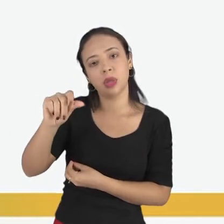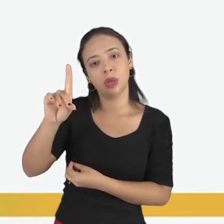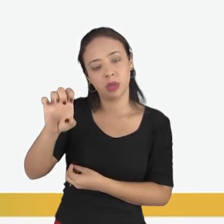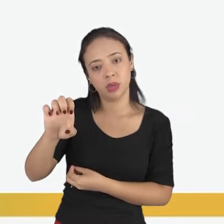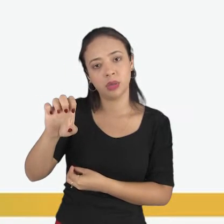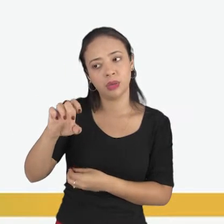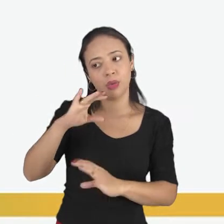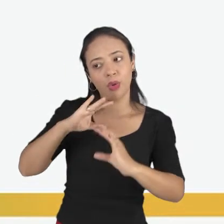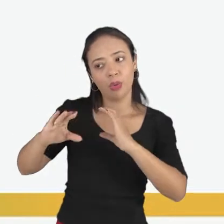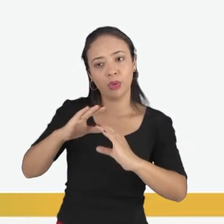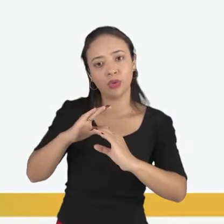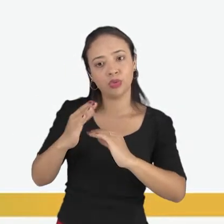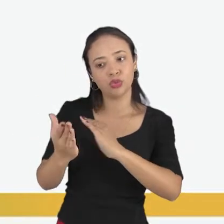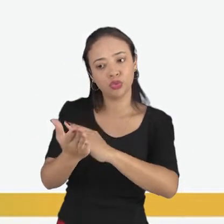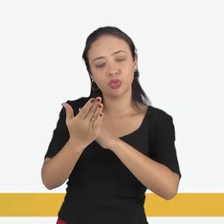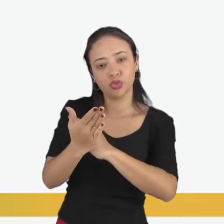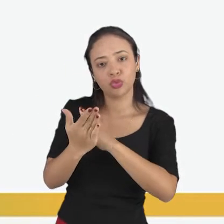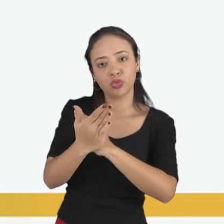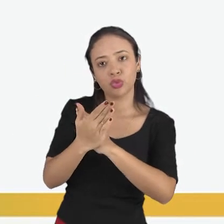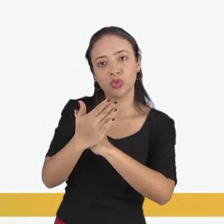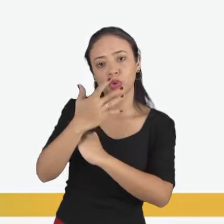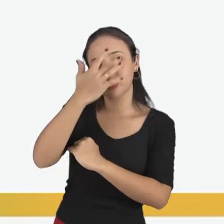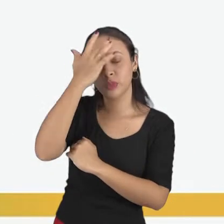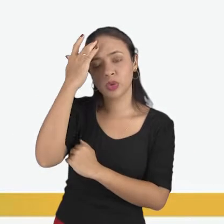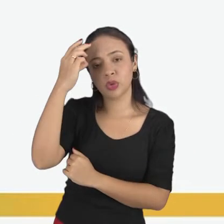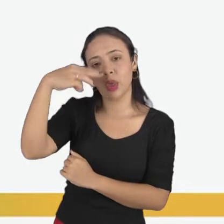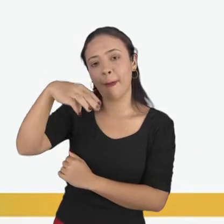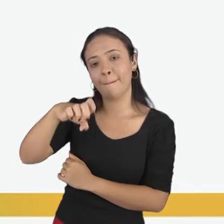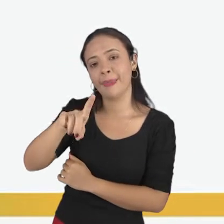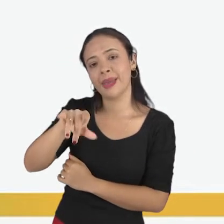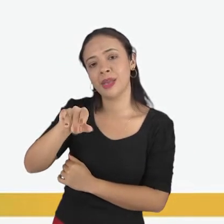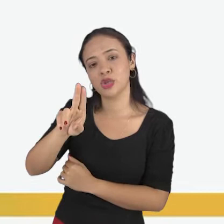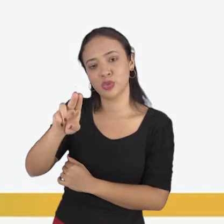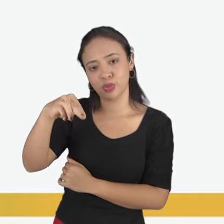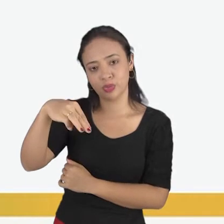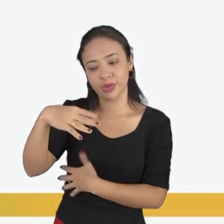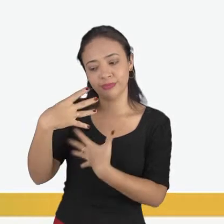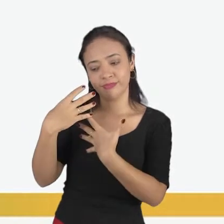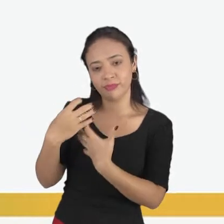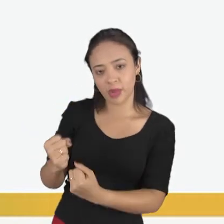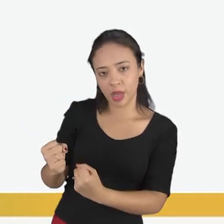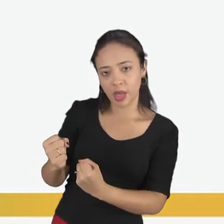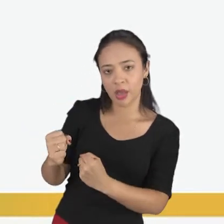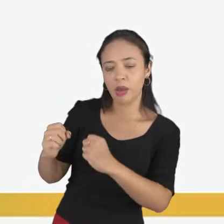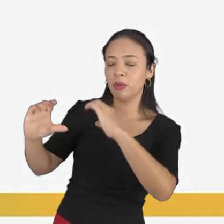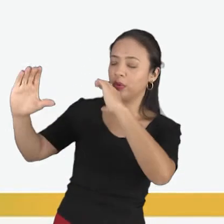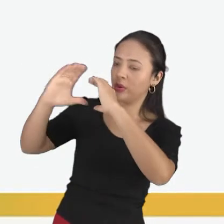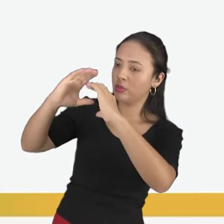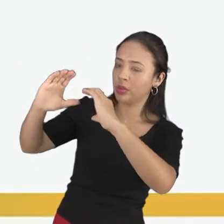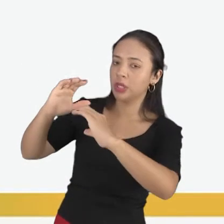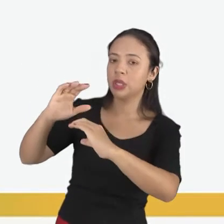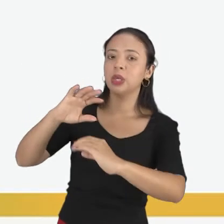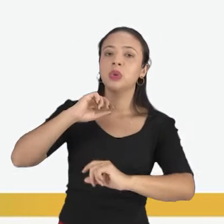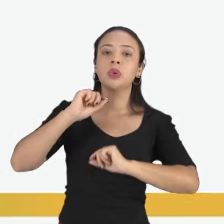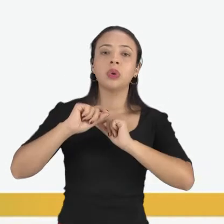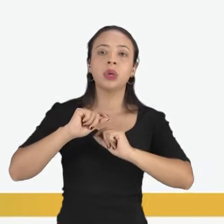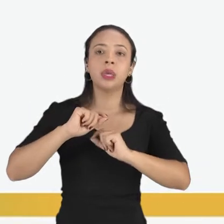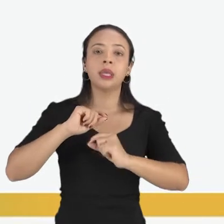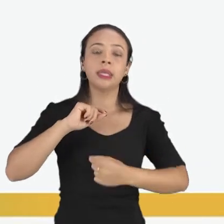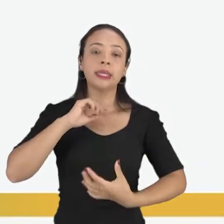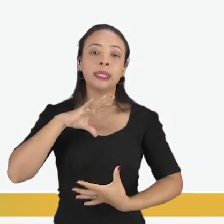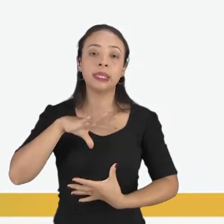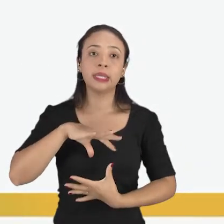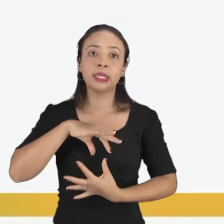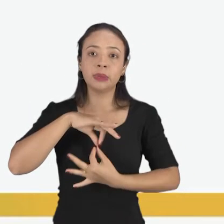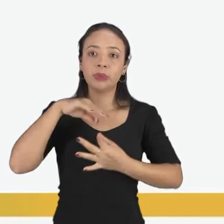com o auxílio de pessoas que se chamam médiums, que recebem mensagens desses Espíritos de Luz.